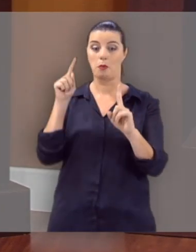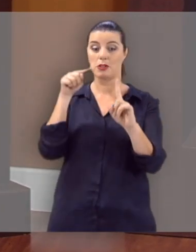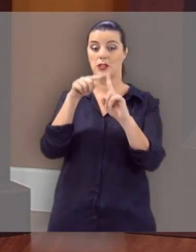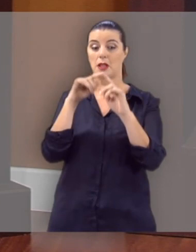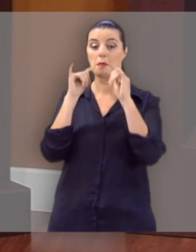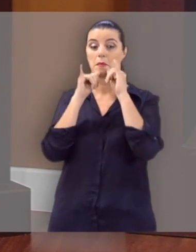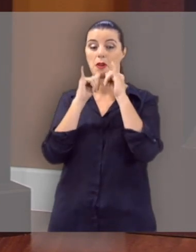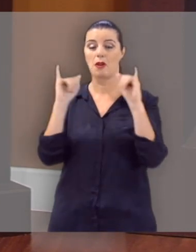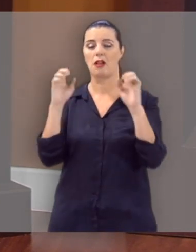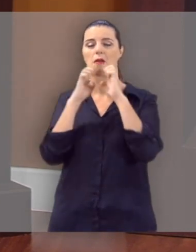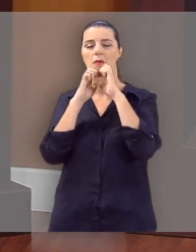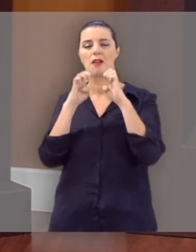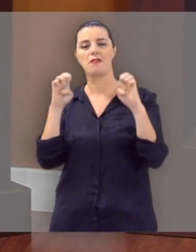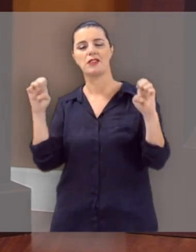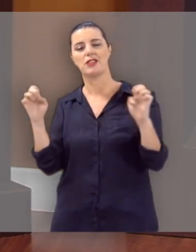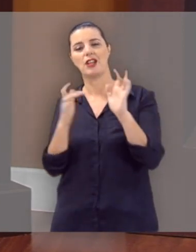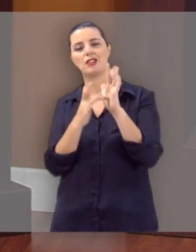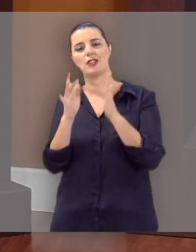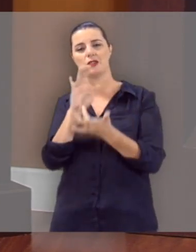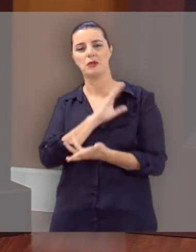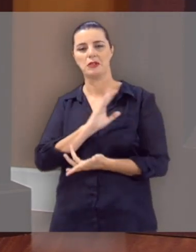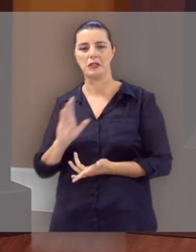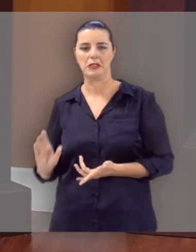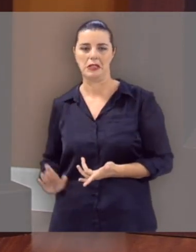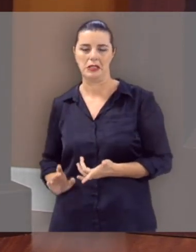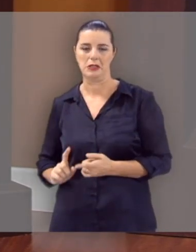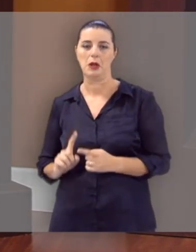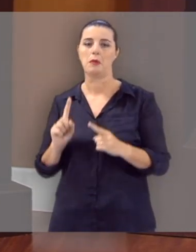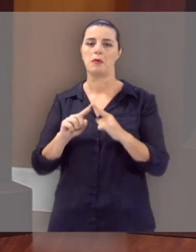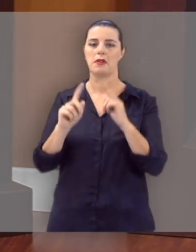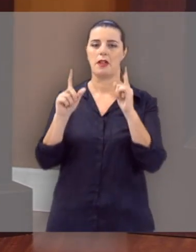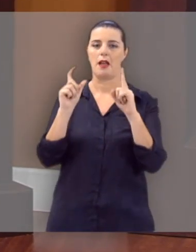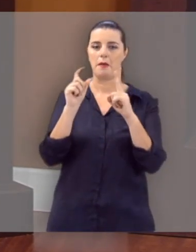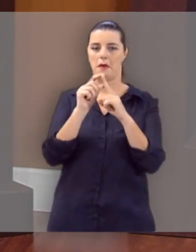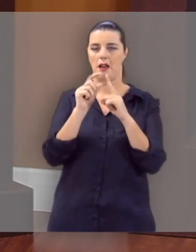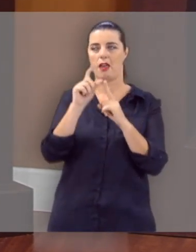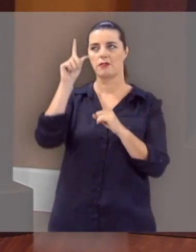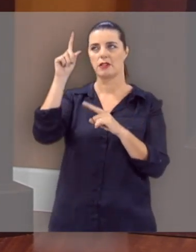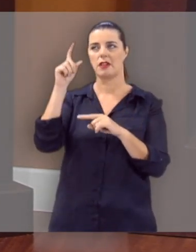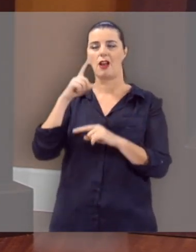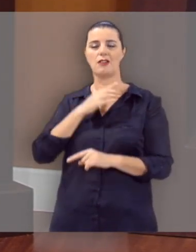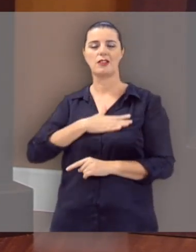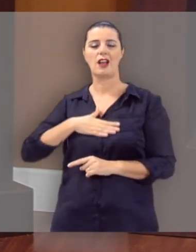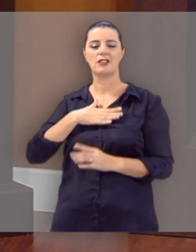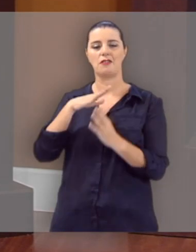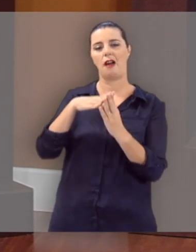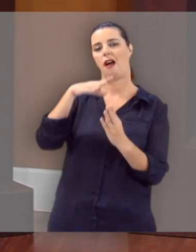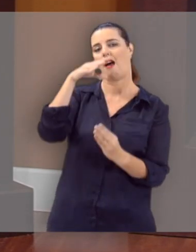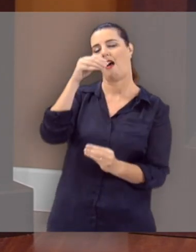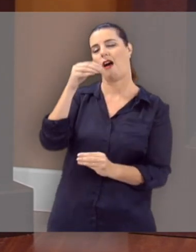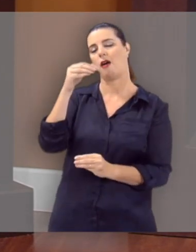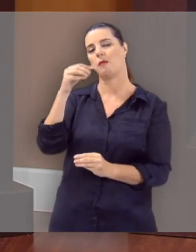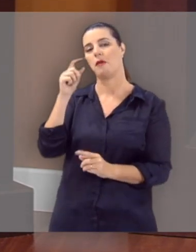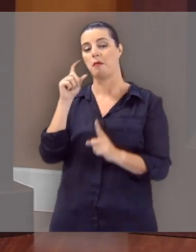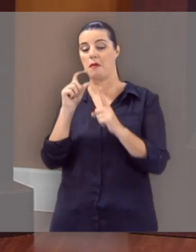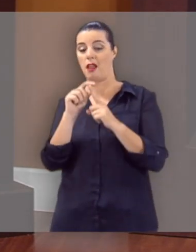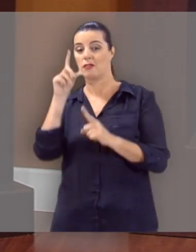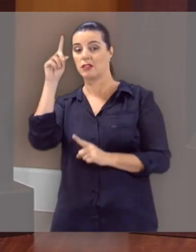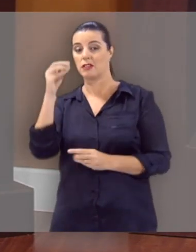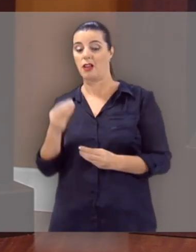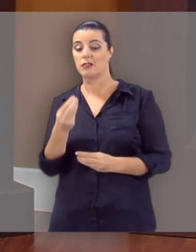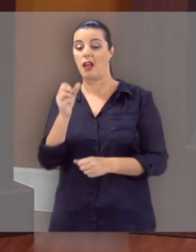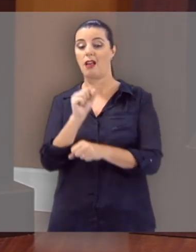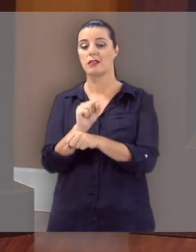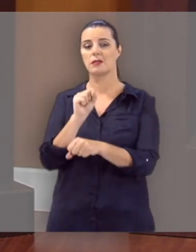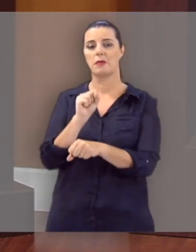objetivo de proclamar o Evangelho de Jesus Cristo, porque a Palavra de Deus é que satisfaz a alma, a Palavra de Deus